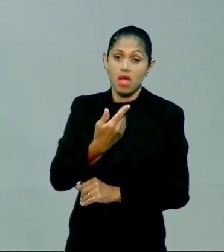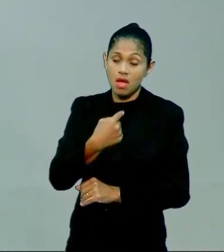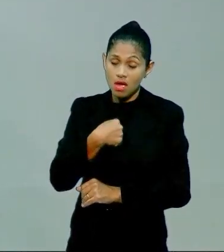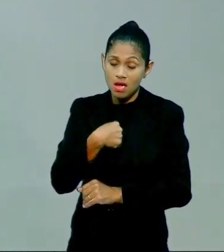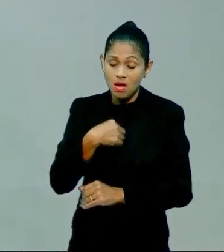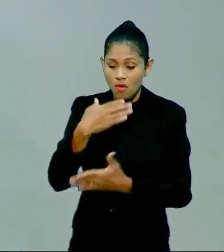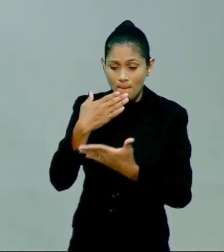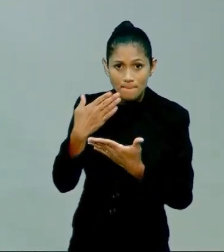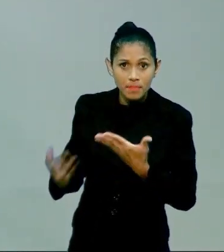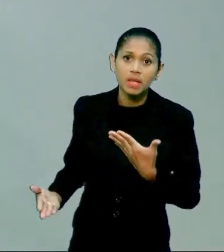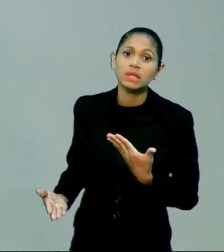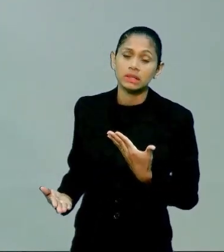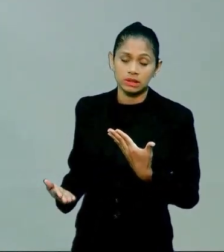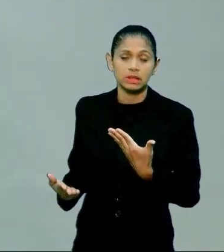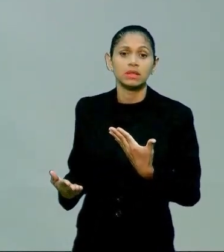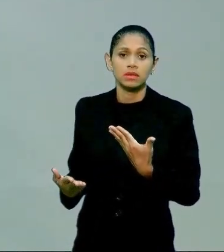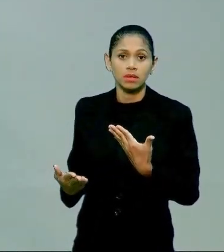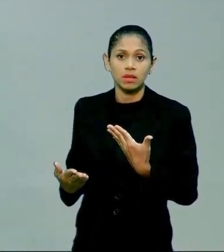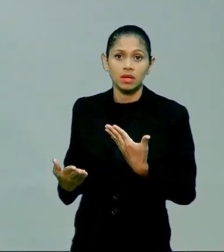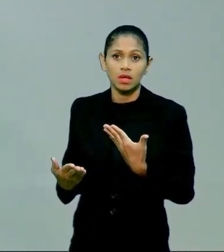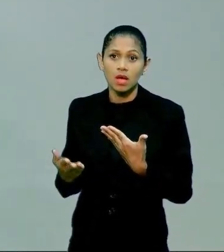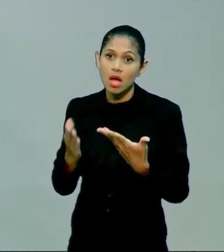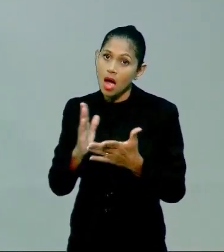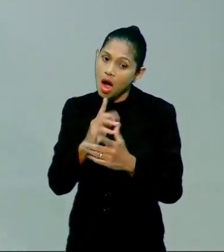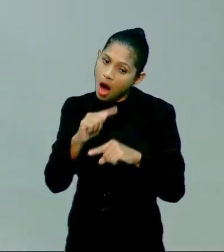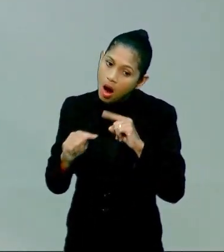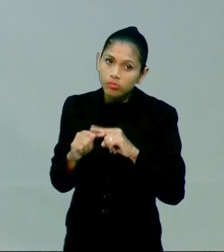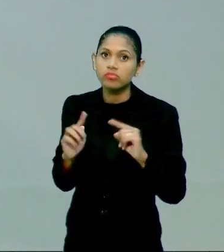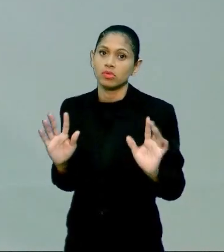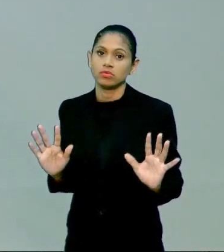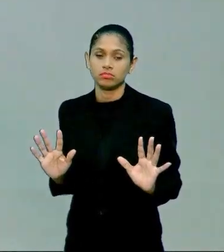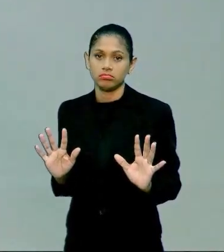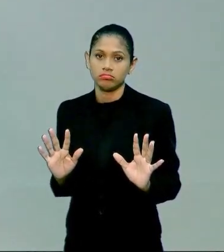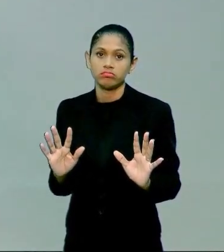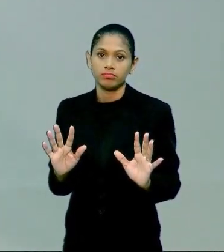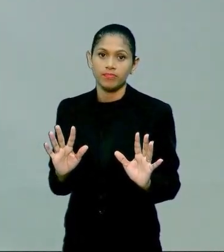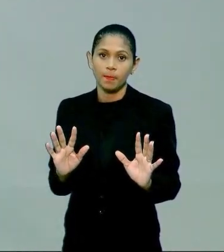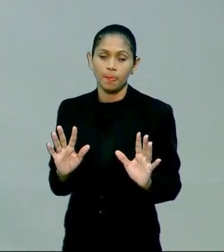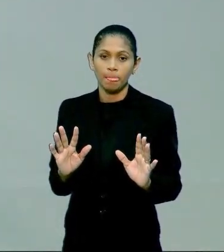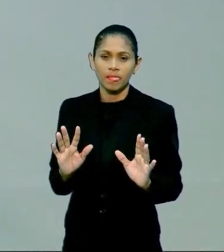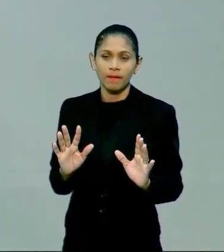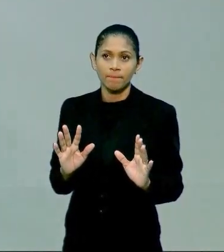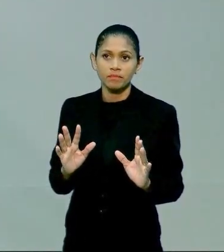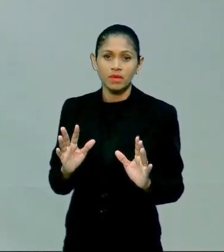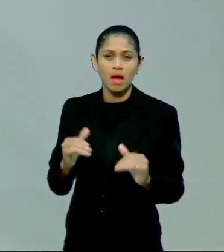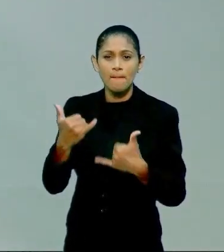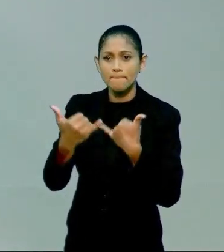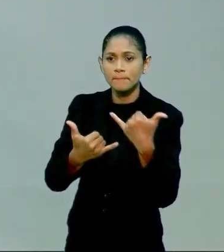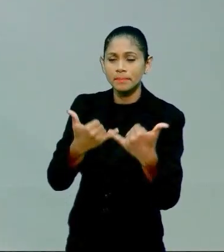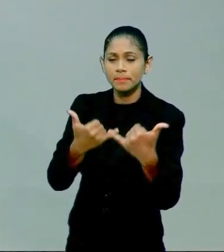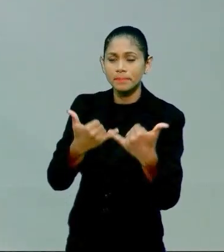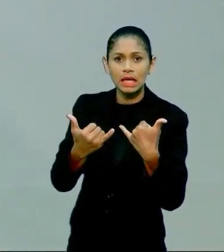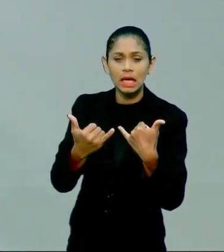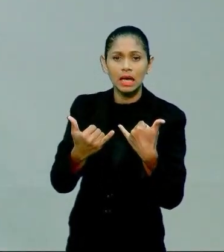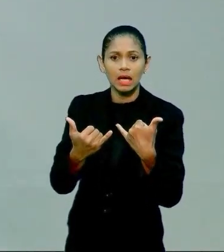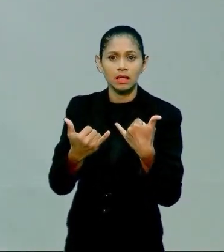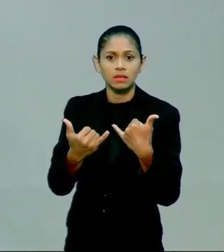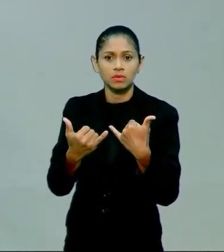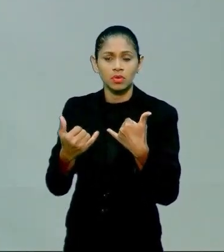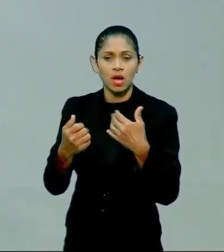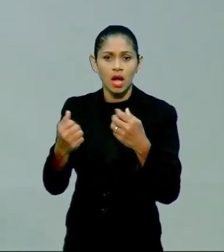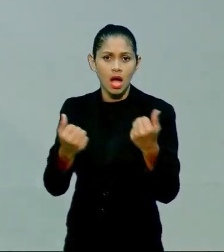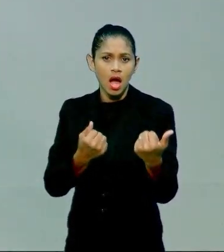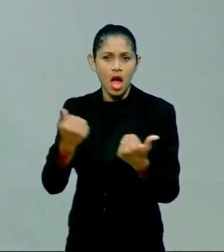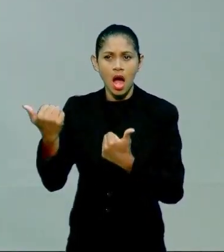benefício. E isso se aplica na nossa vida. A gente está no trânsito, a gente está ali dirigindo. Ah, vamos brincar de bate-bate. No carrinho de bate